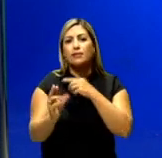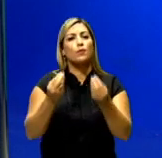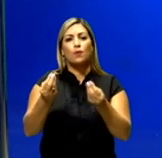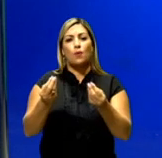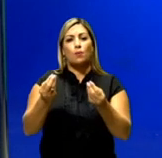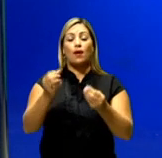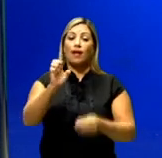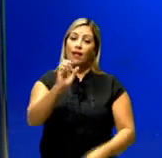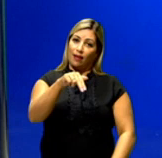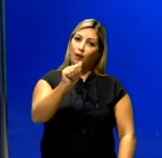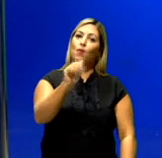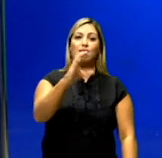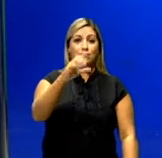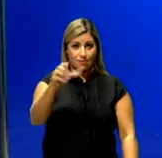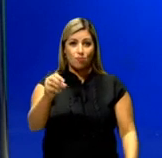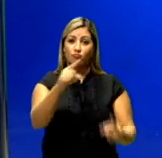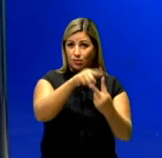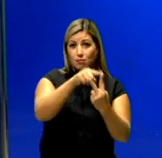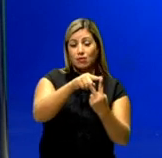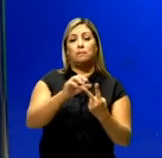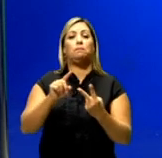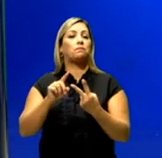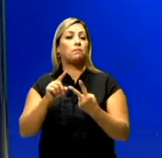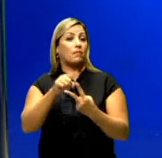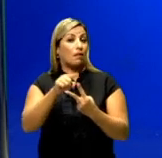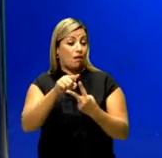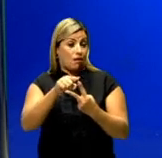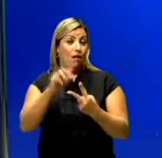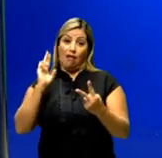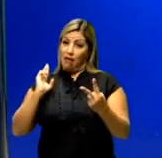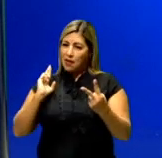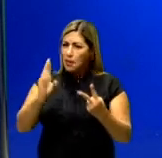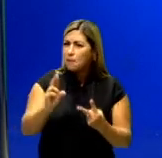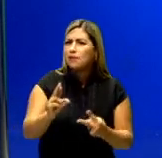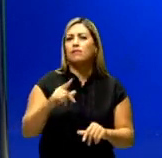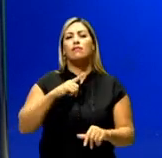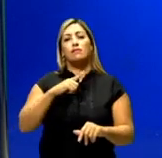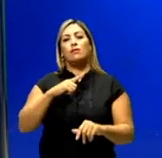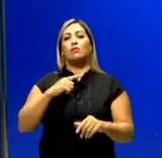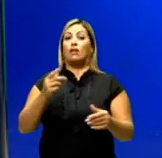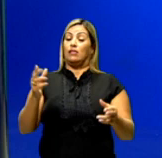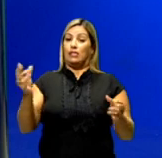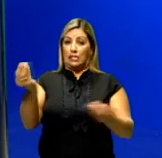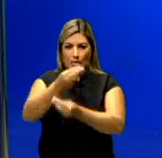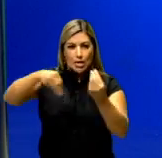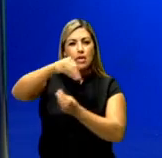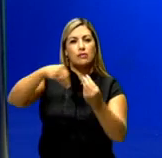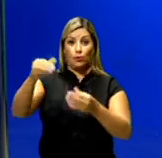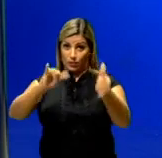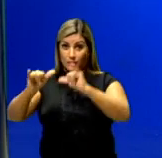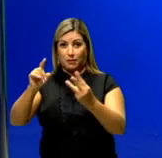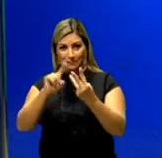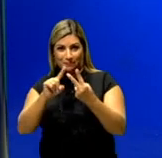pelas equações químicas. Então a equação química é a representação das reações químicas,